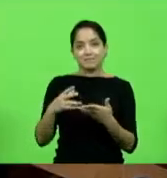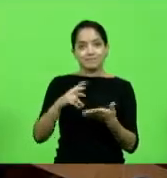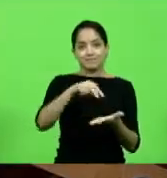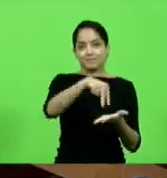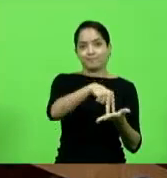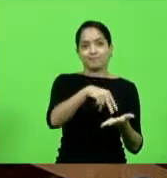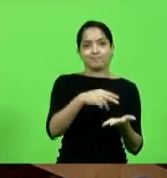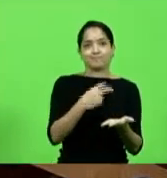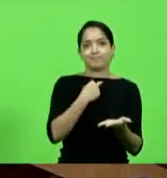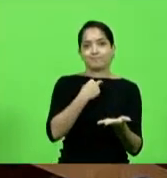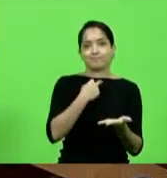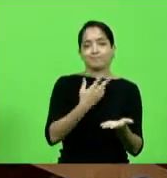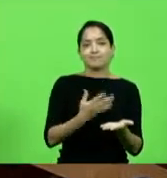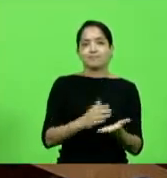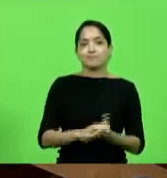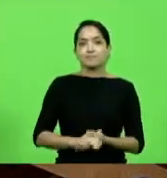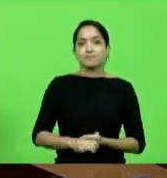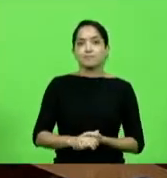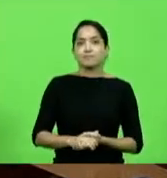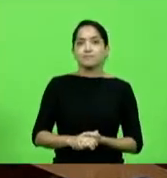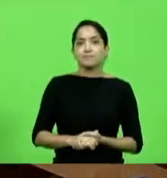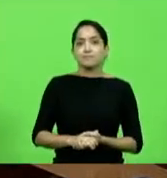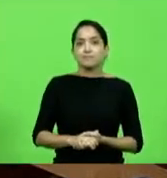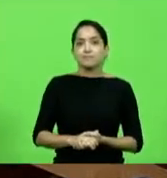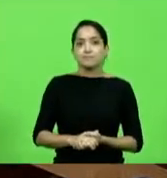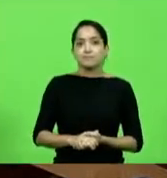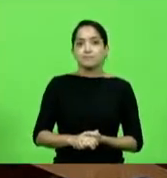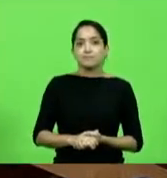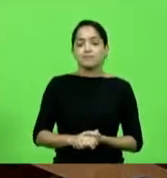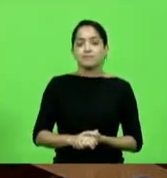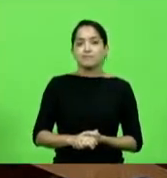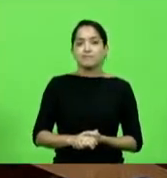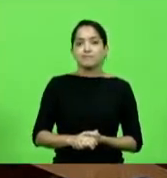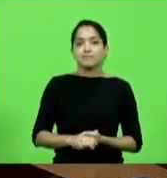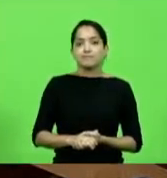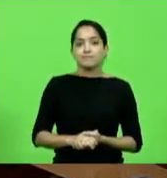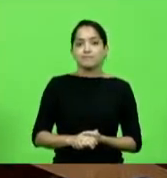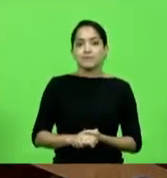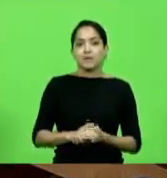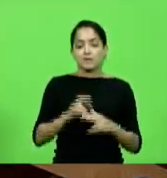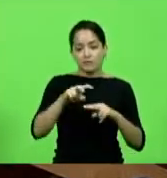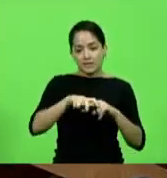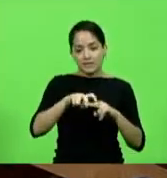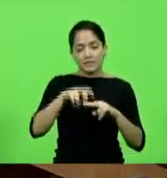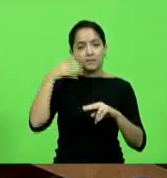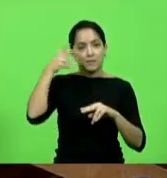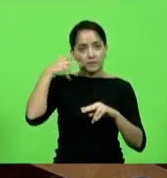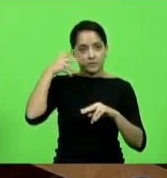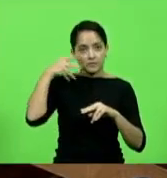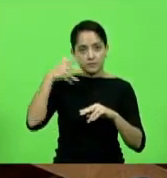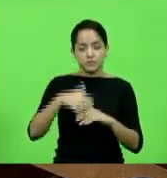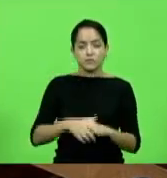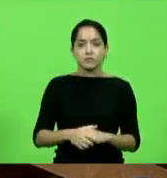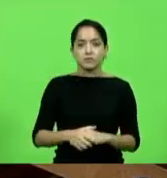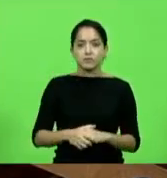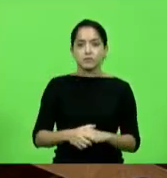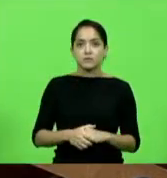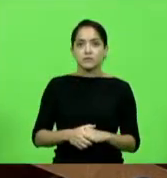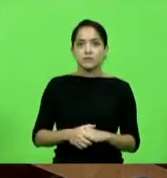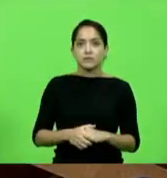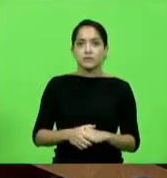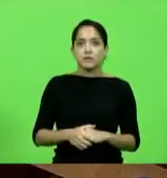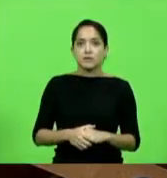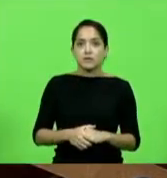vamos discursar aqui do do plenário mesmo deputado Kenny senhores